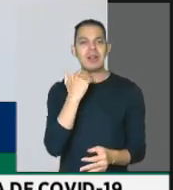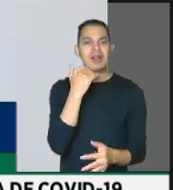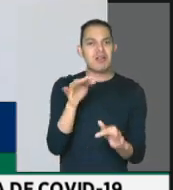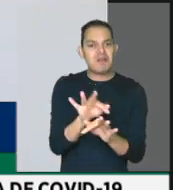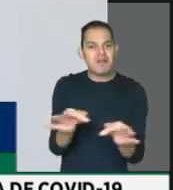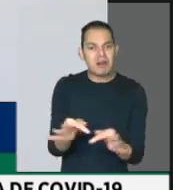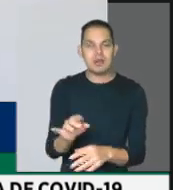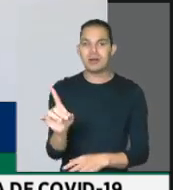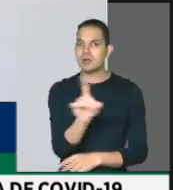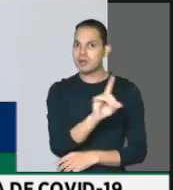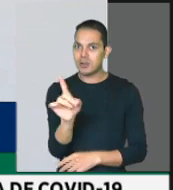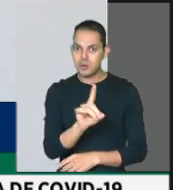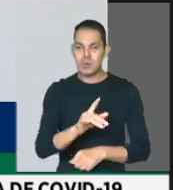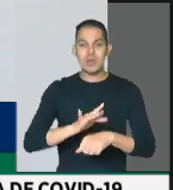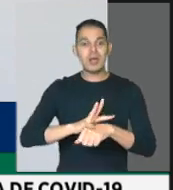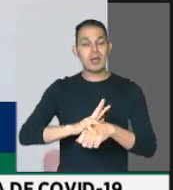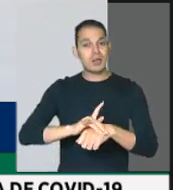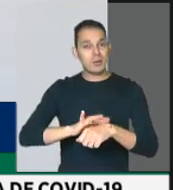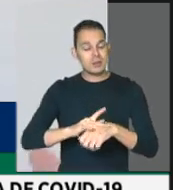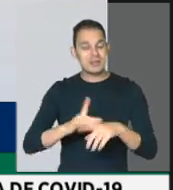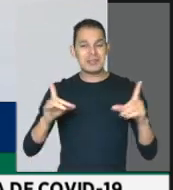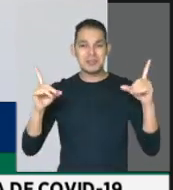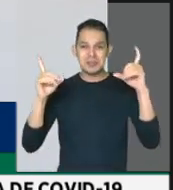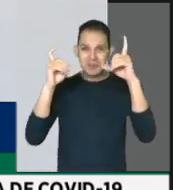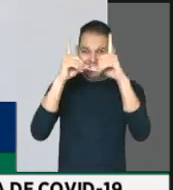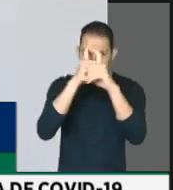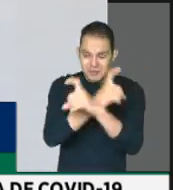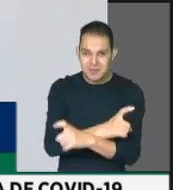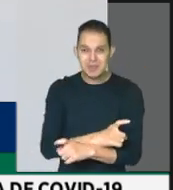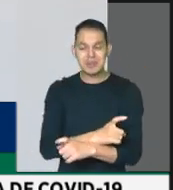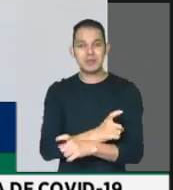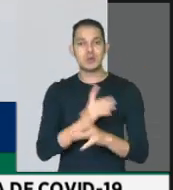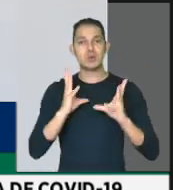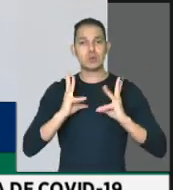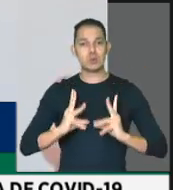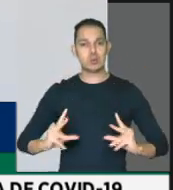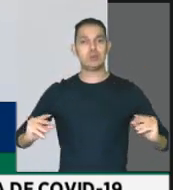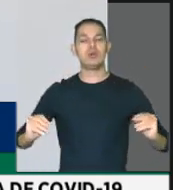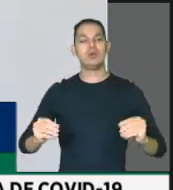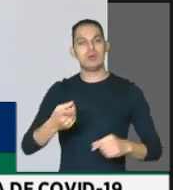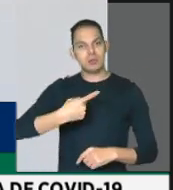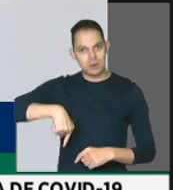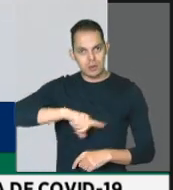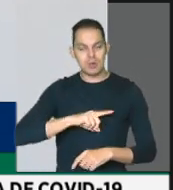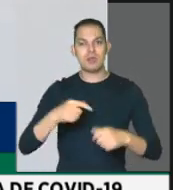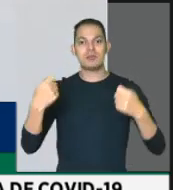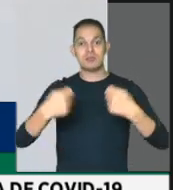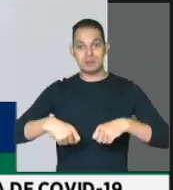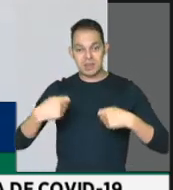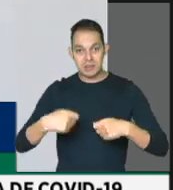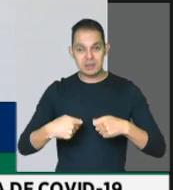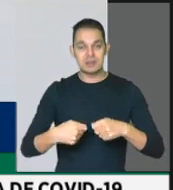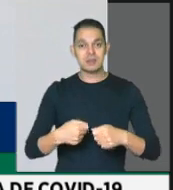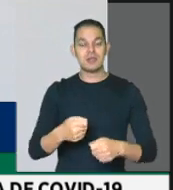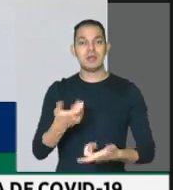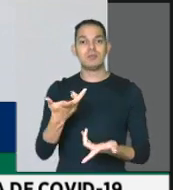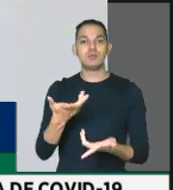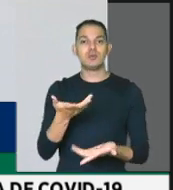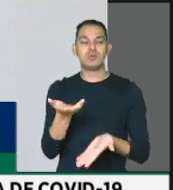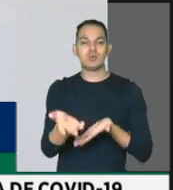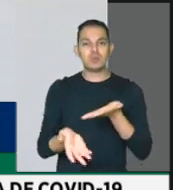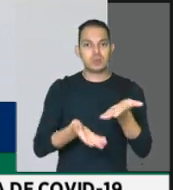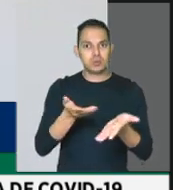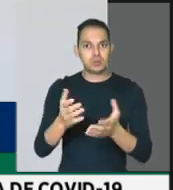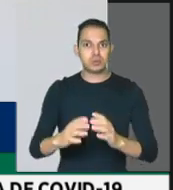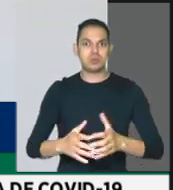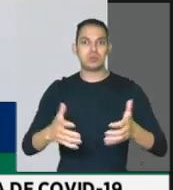absolutamente difícil de se enfrentar nesse momento e a gente precisa atenuar o impacto na